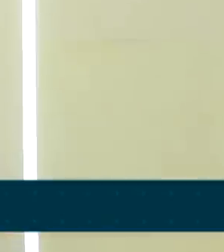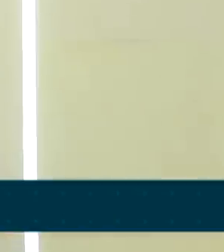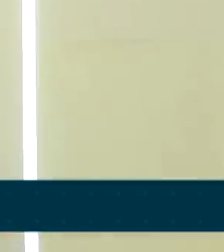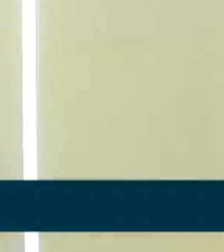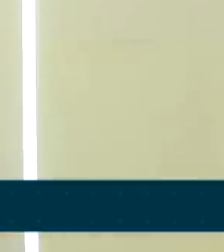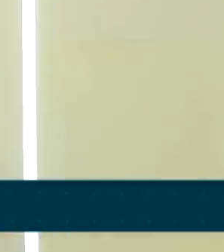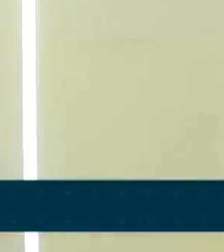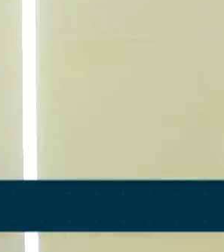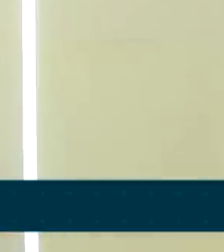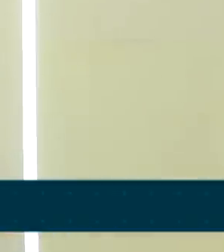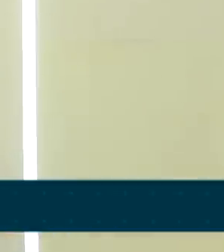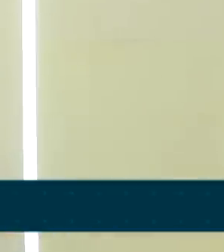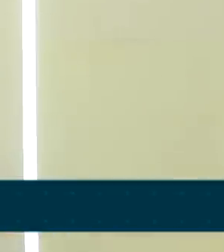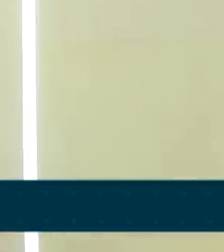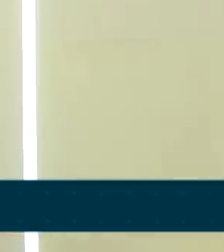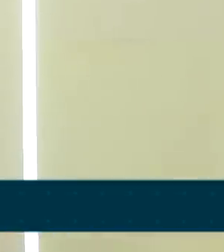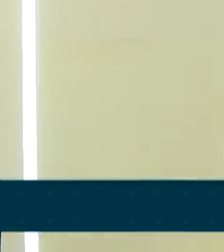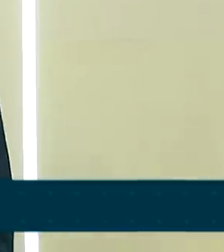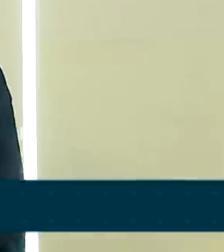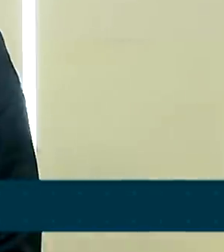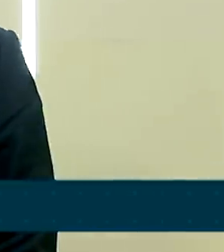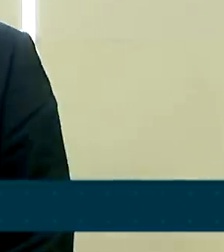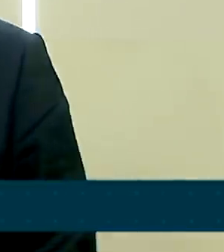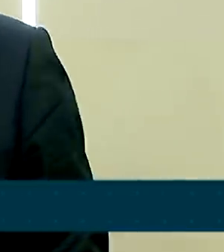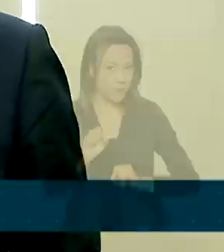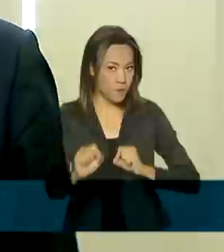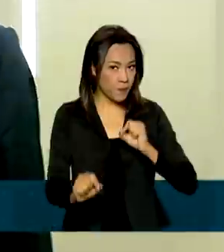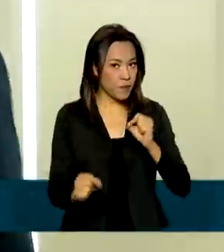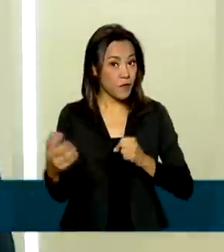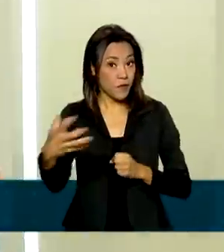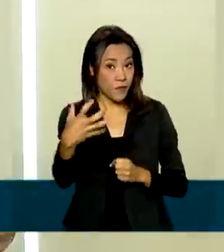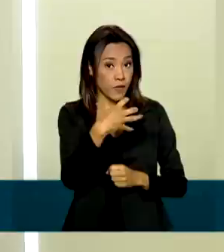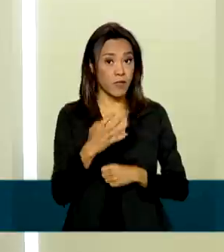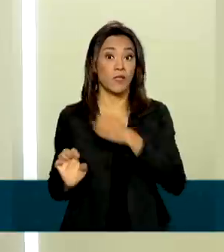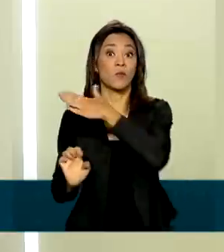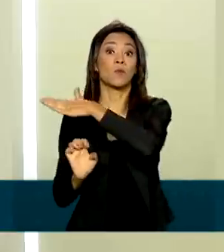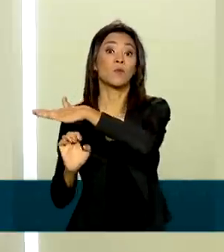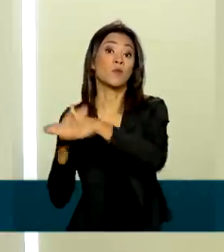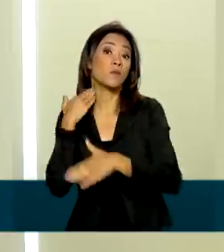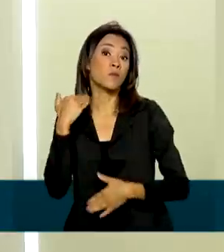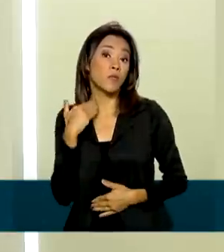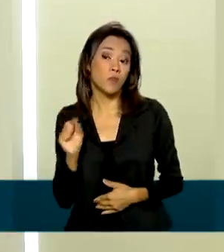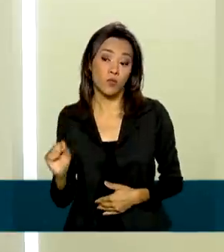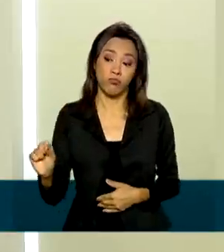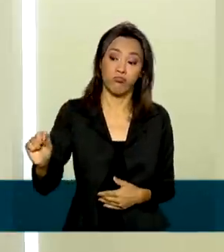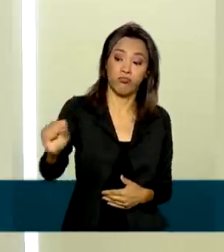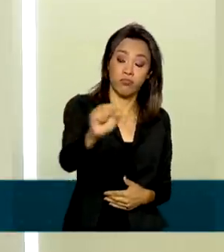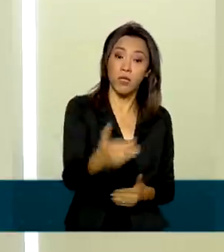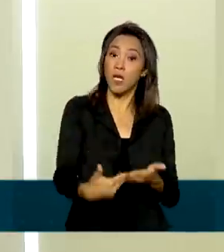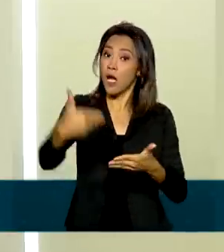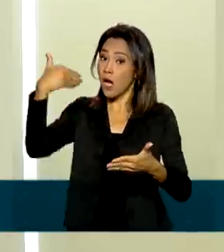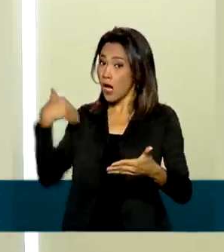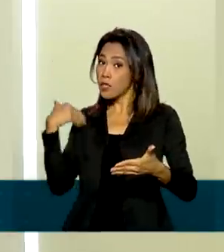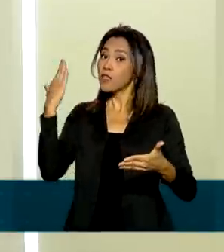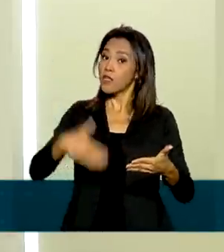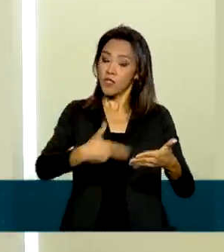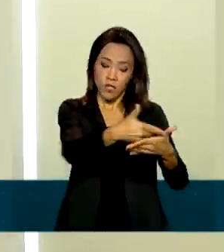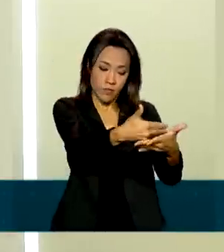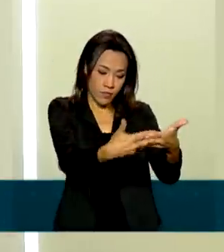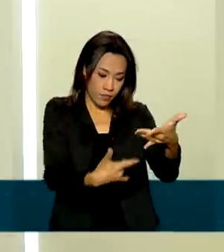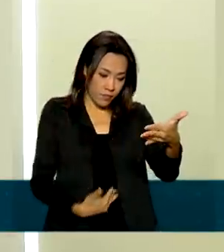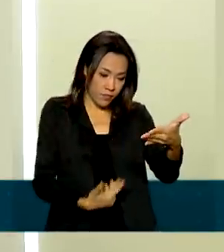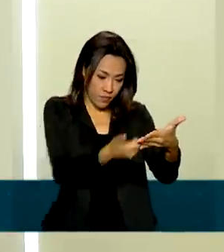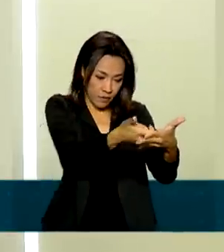fortemente influenciado pelas expectativas dos agentes econômicos que já haviam se manifestado no boletim Fox com uma